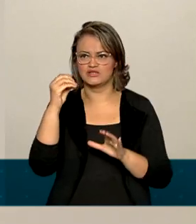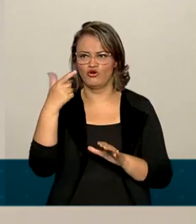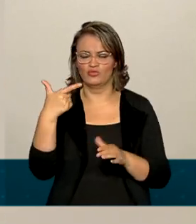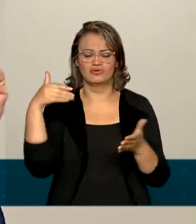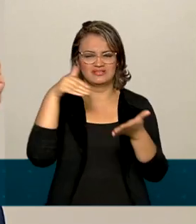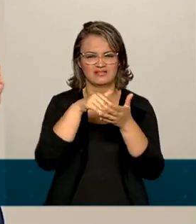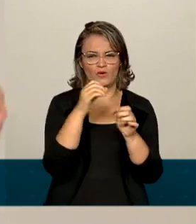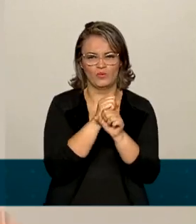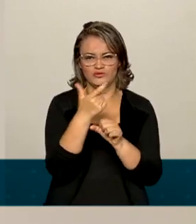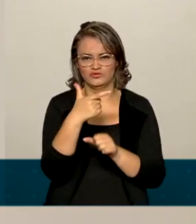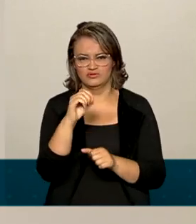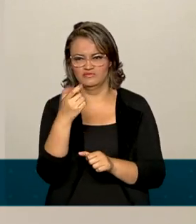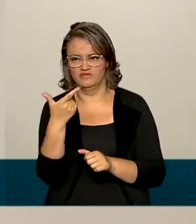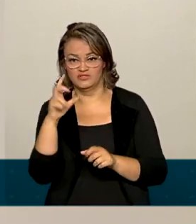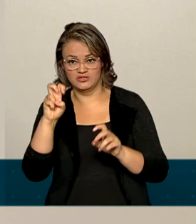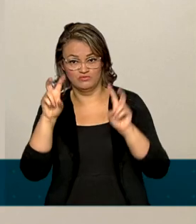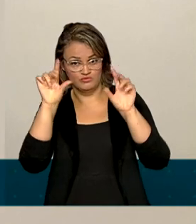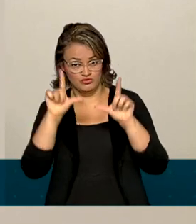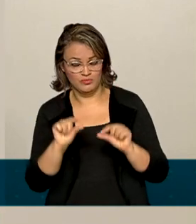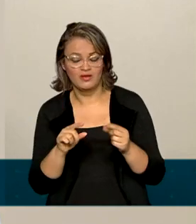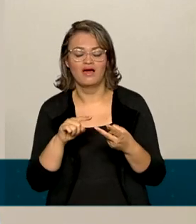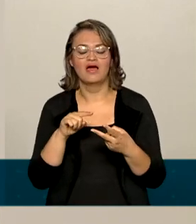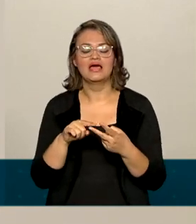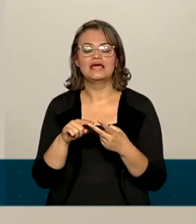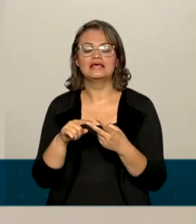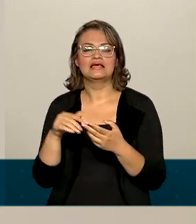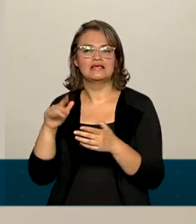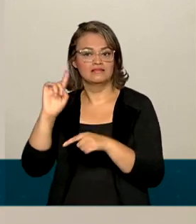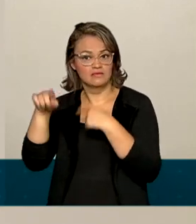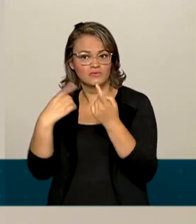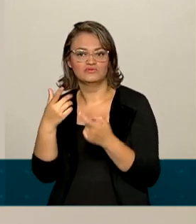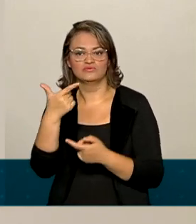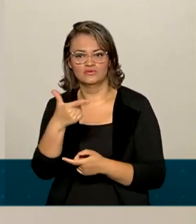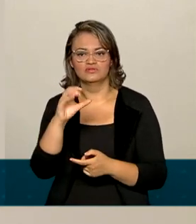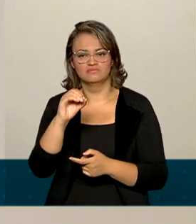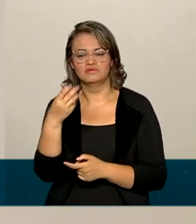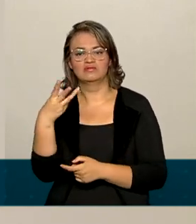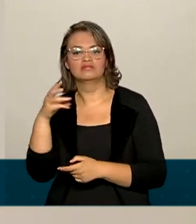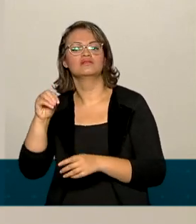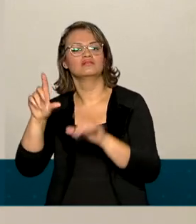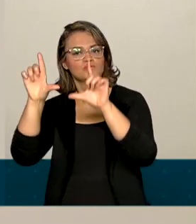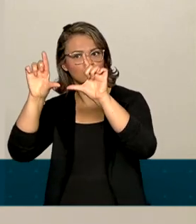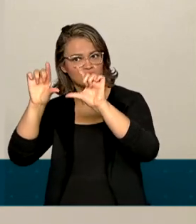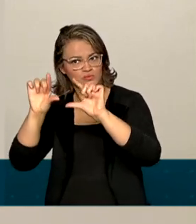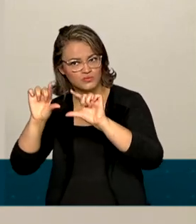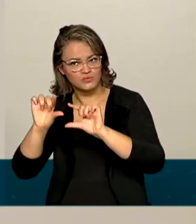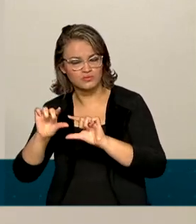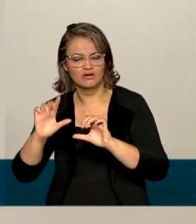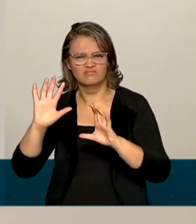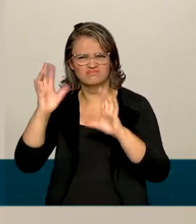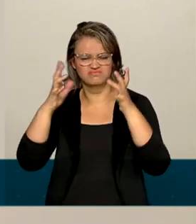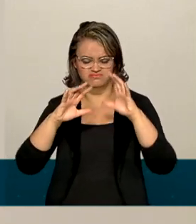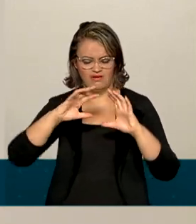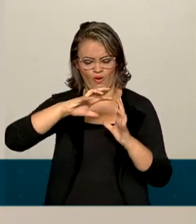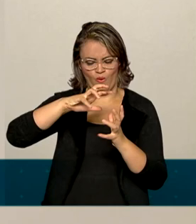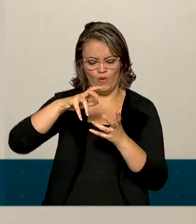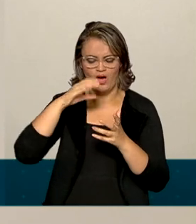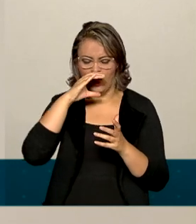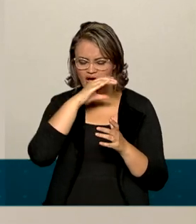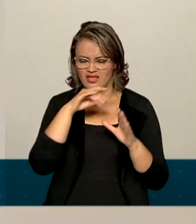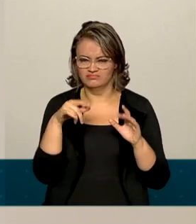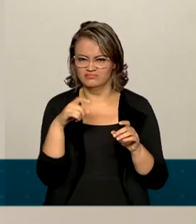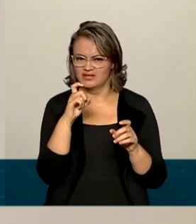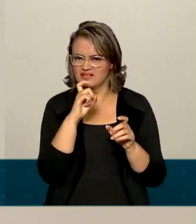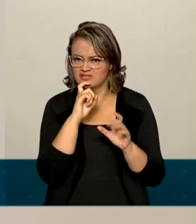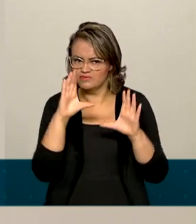e de 43% até 2030, para reduzir a sua emissão de gases de efeito estufa, para contribuir